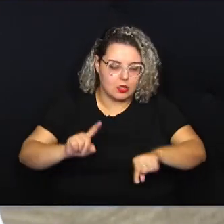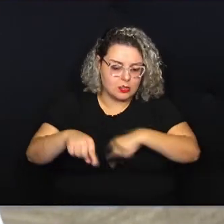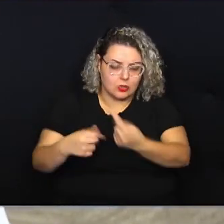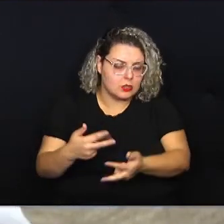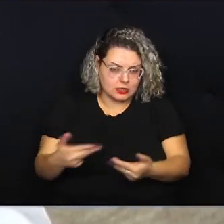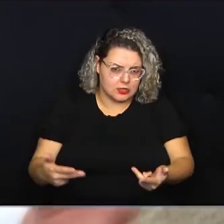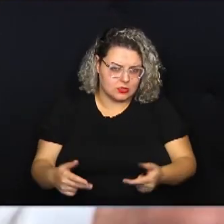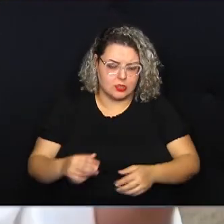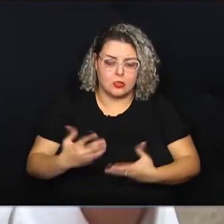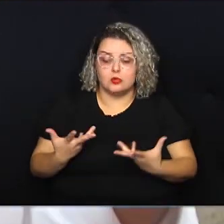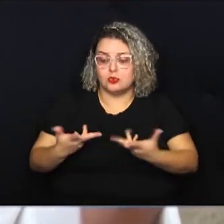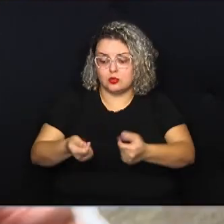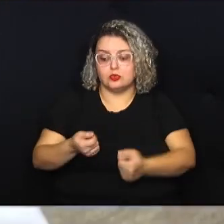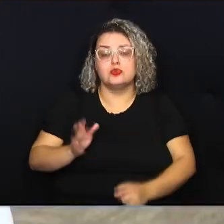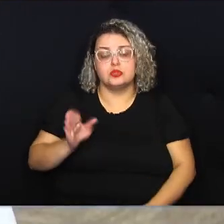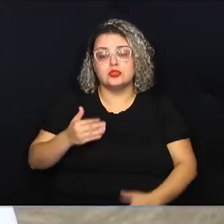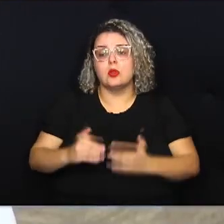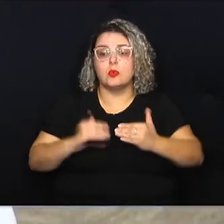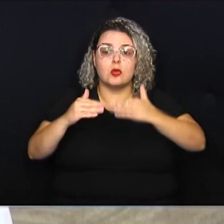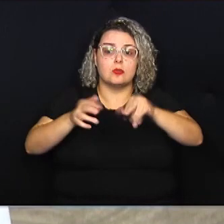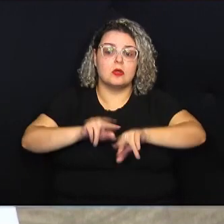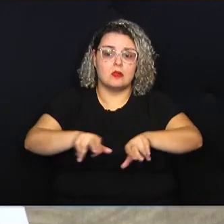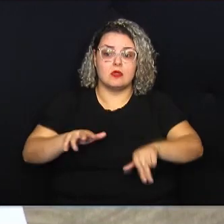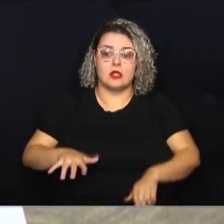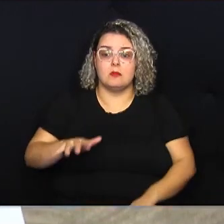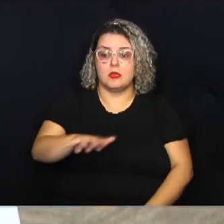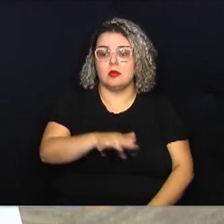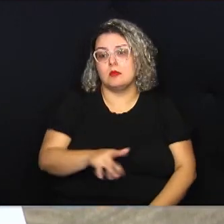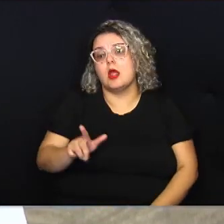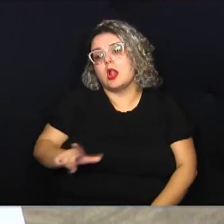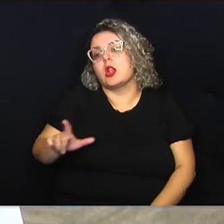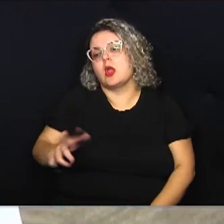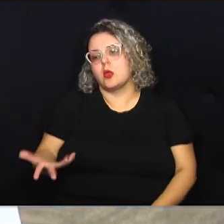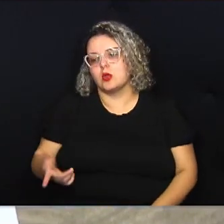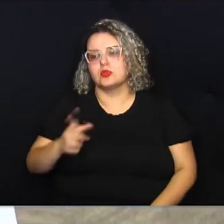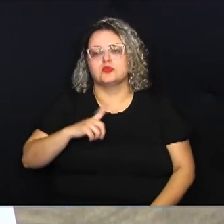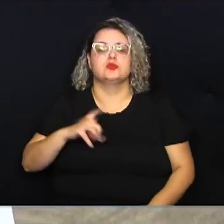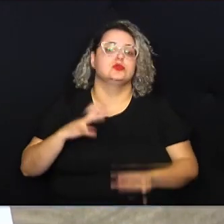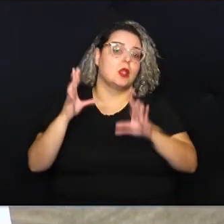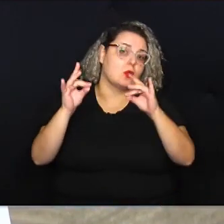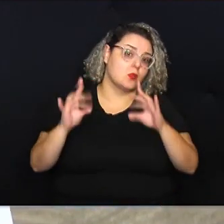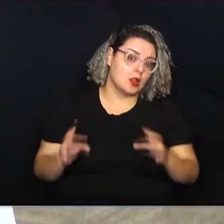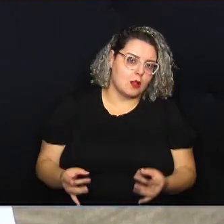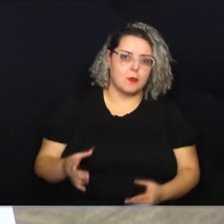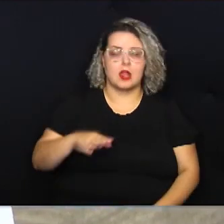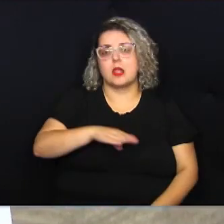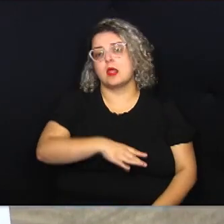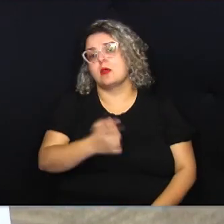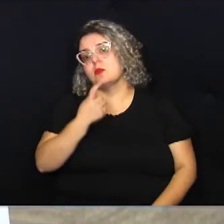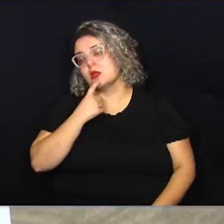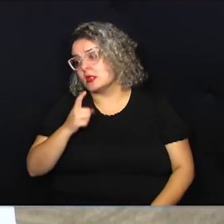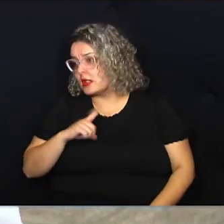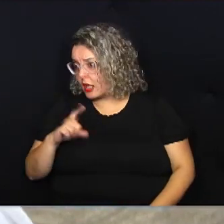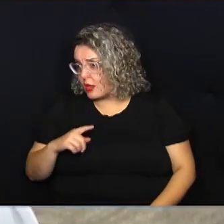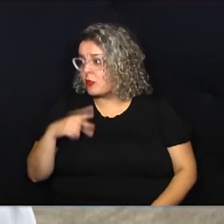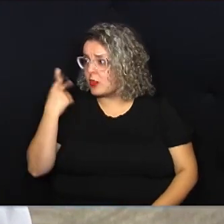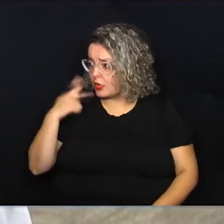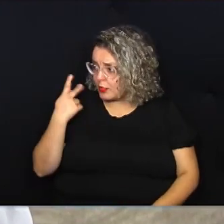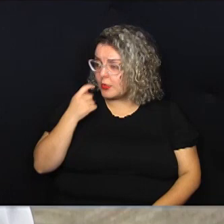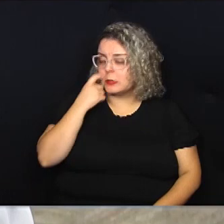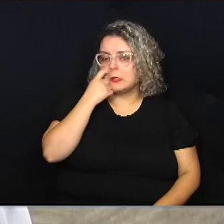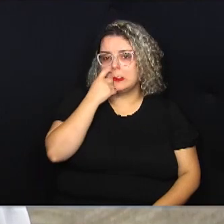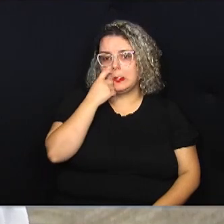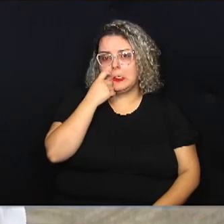já produzido nos vários setores e obviamente ter as diretrizes para que Campinas tenha uma política de